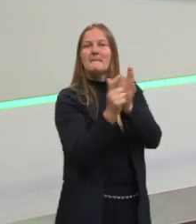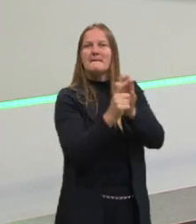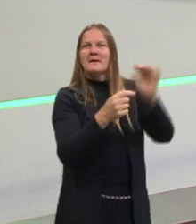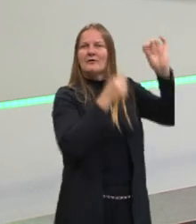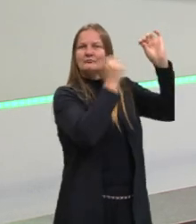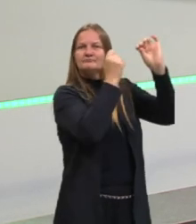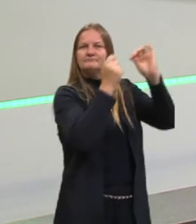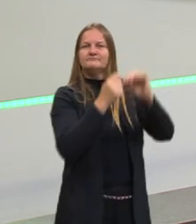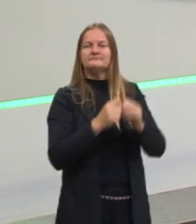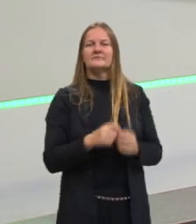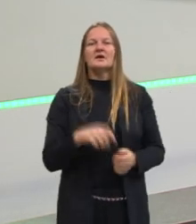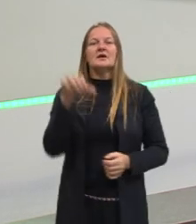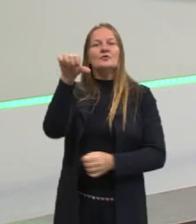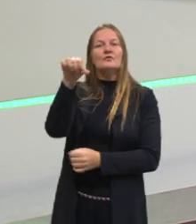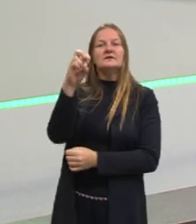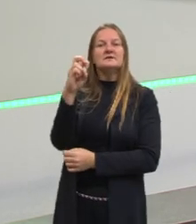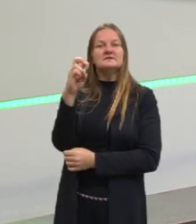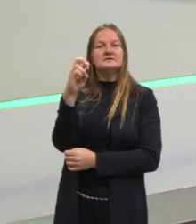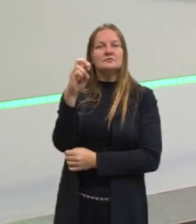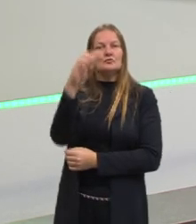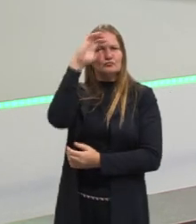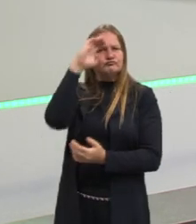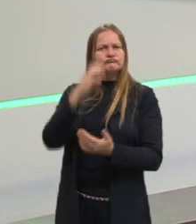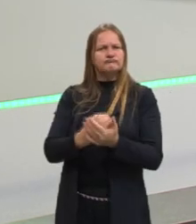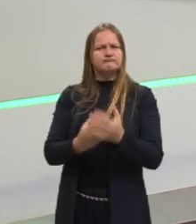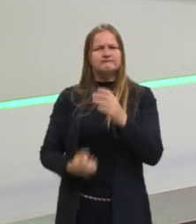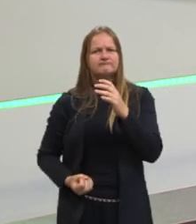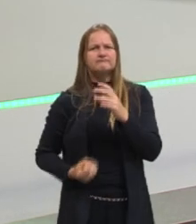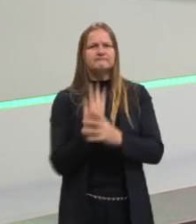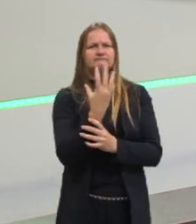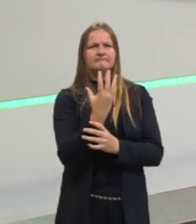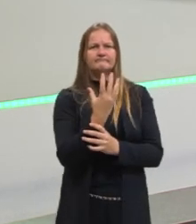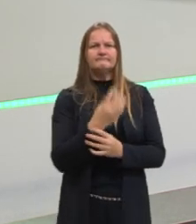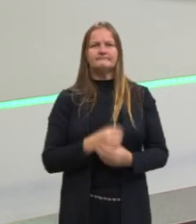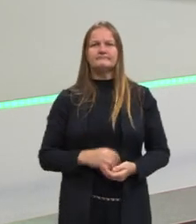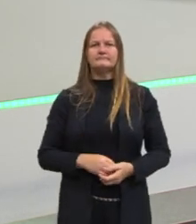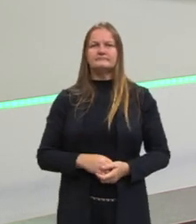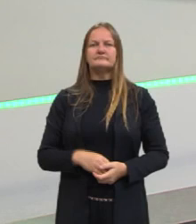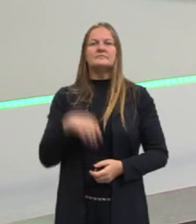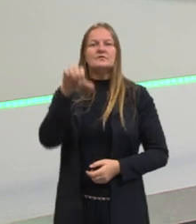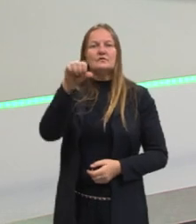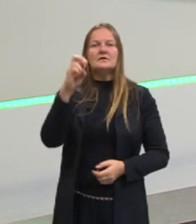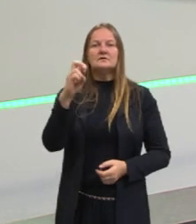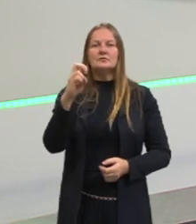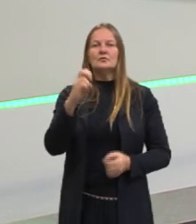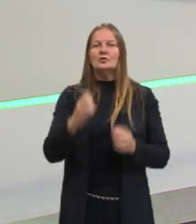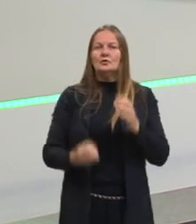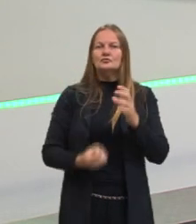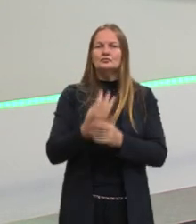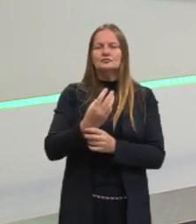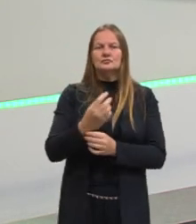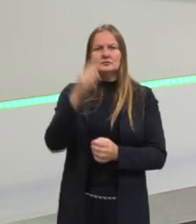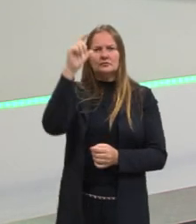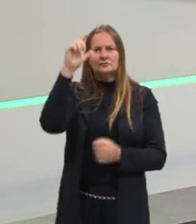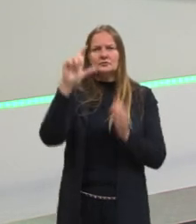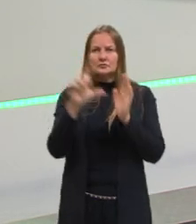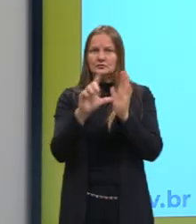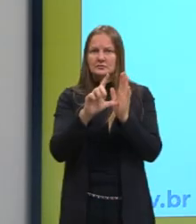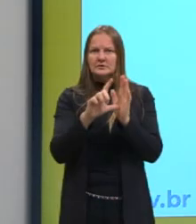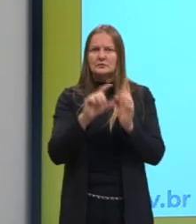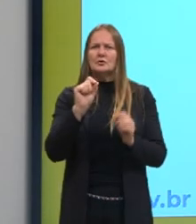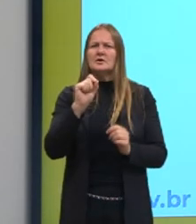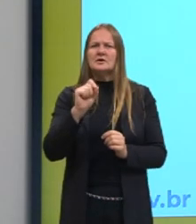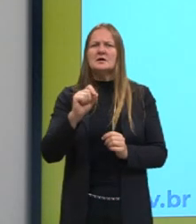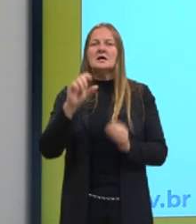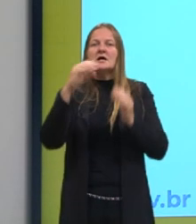que eram o quê? As suas 95 teses. As 95 teses de Lutero, então, foram 95